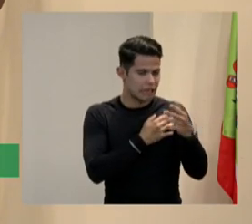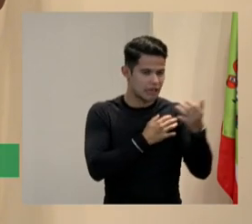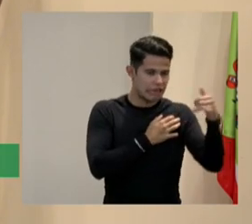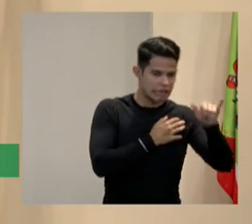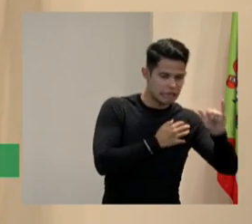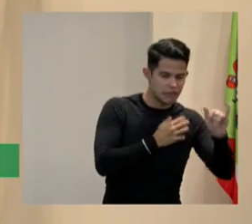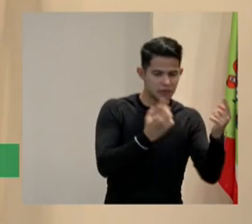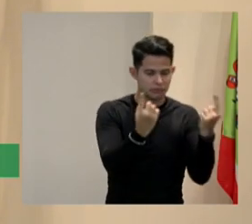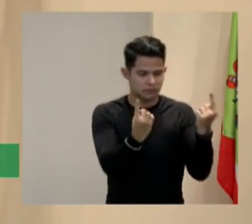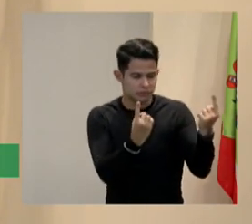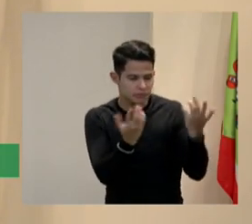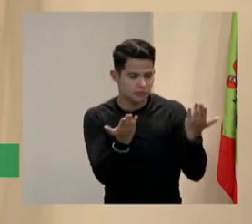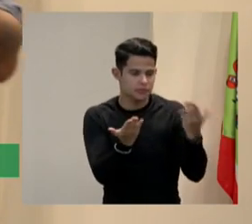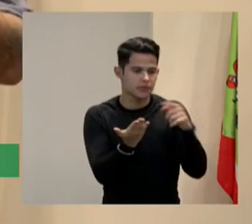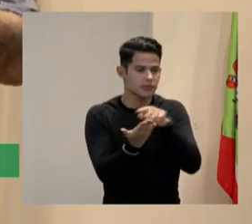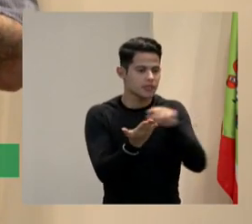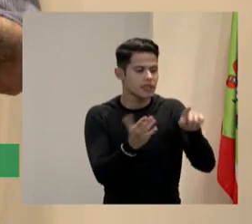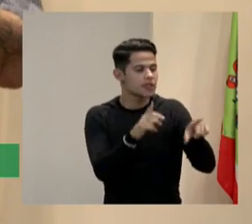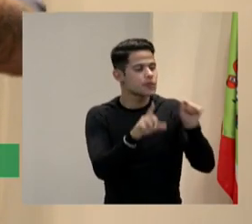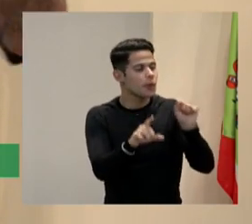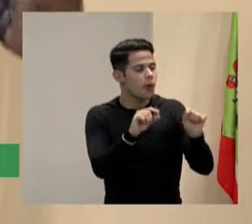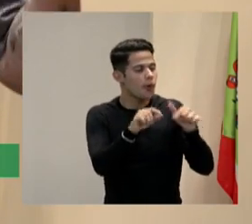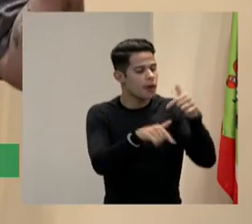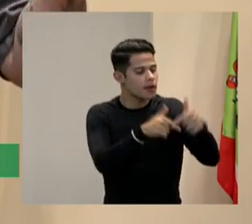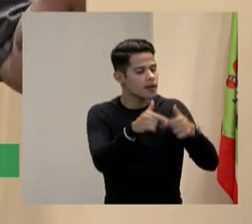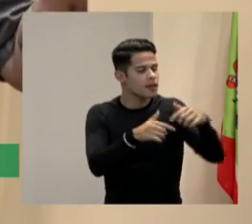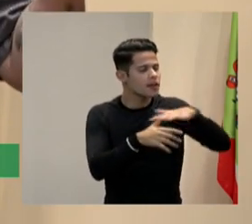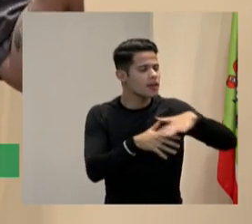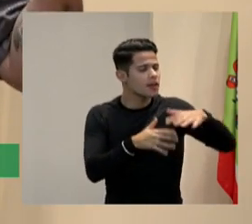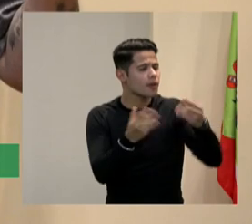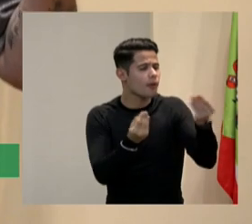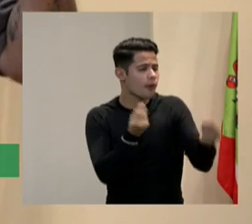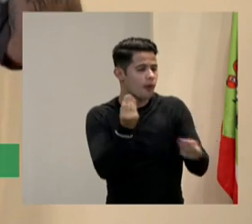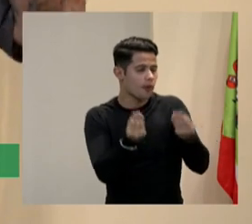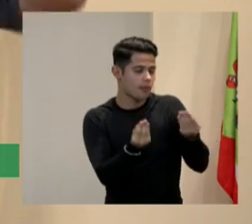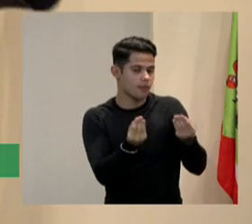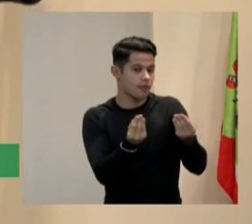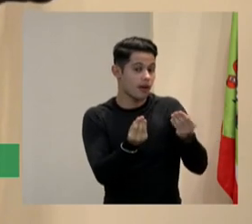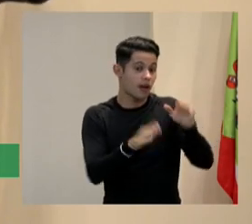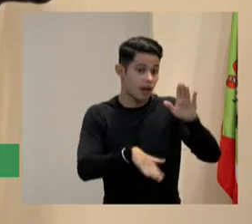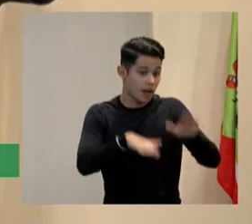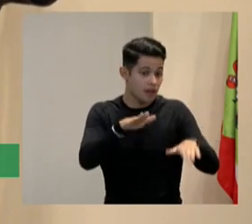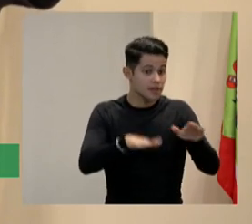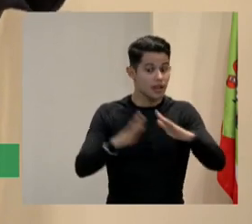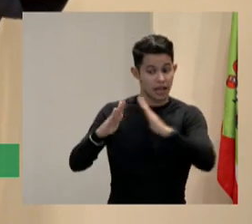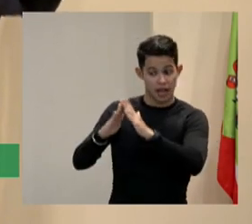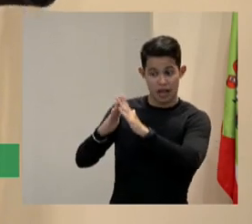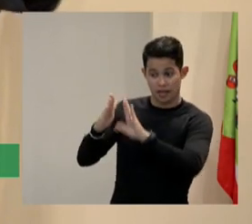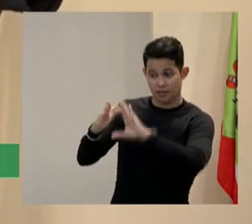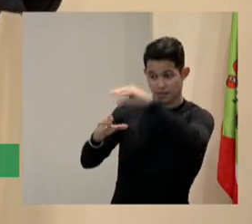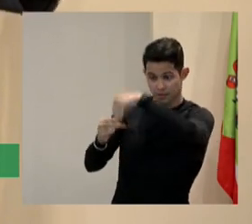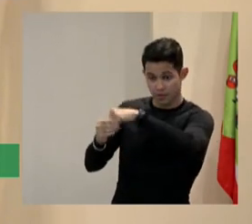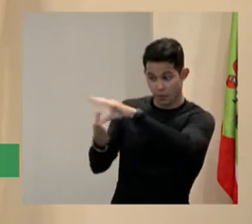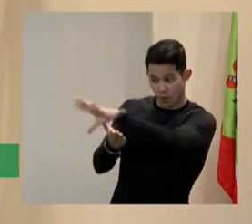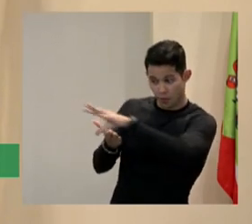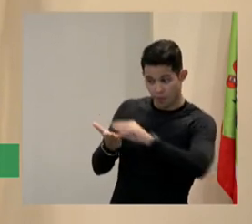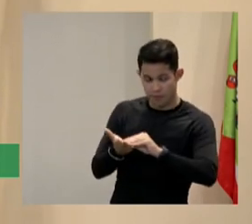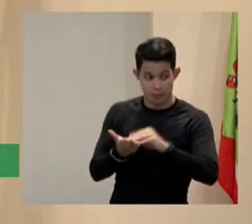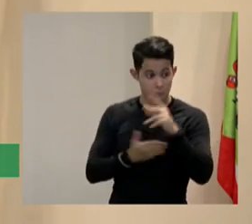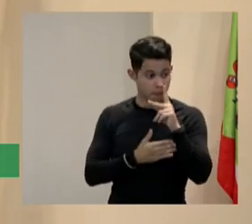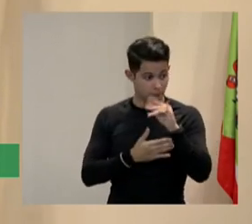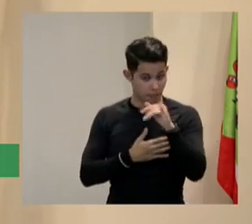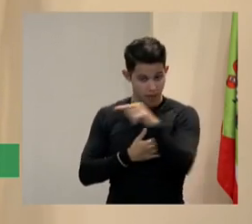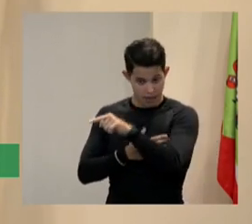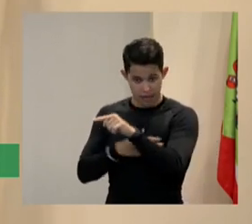e como elas escolhem a profissão é de acordo com o que você tem de exemplo em casa era um número assim absurdamente grande se o pai era comerciante ele